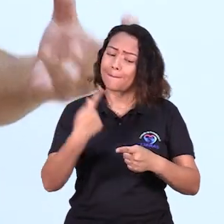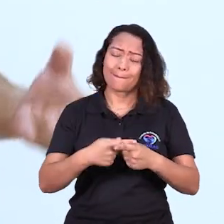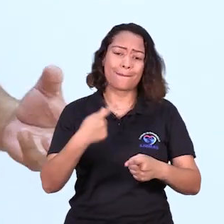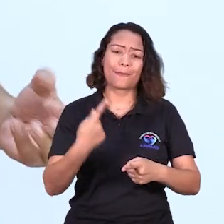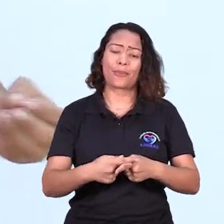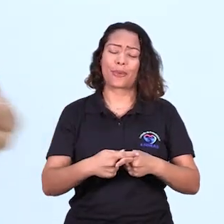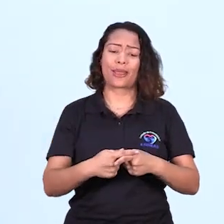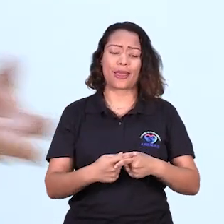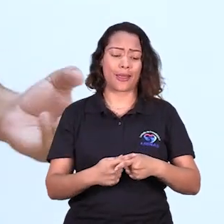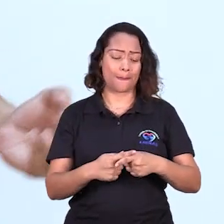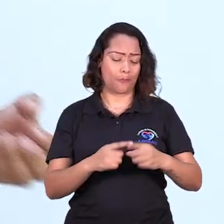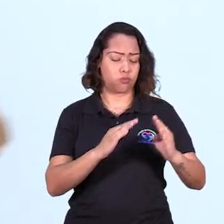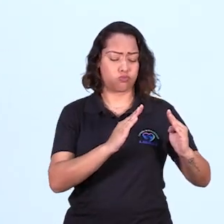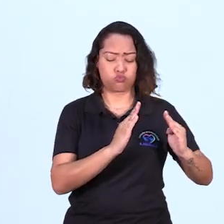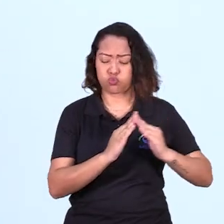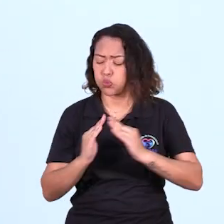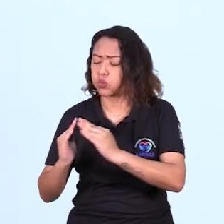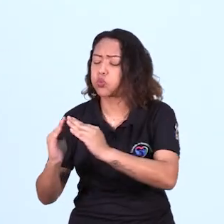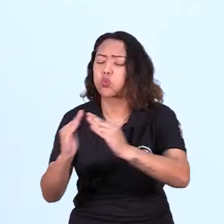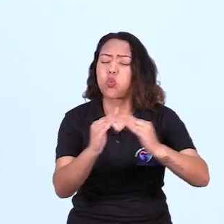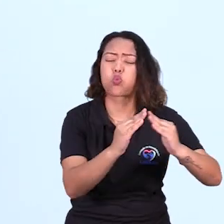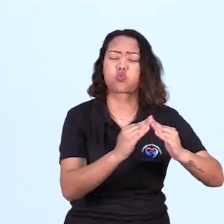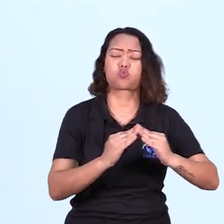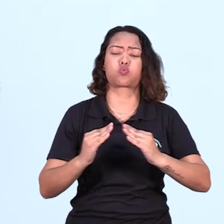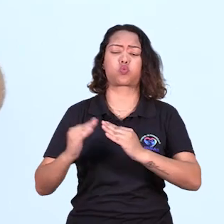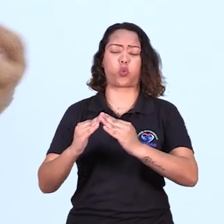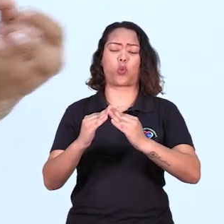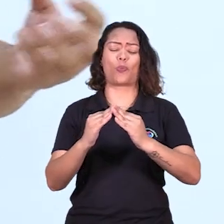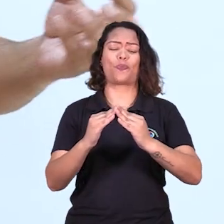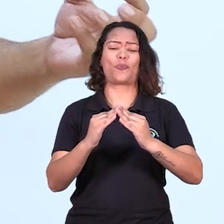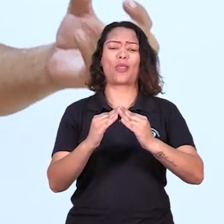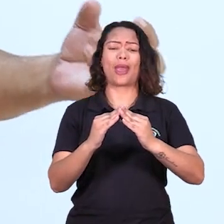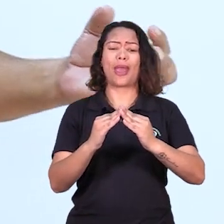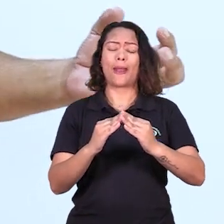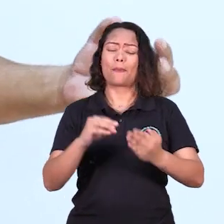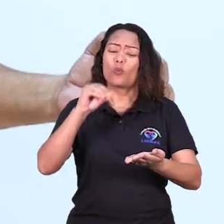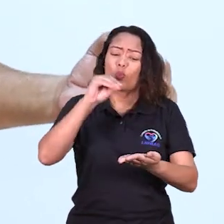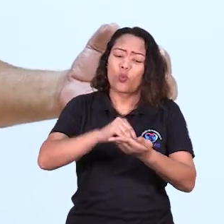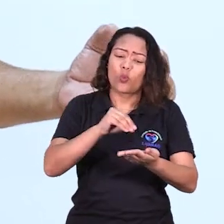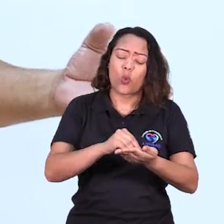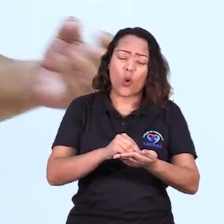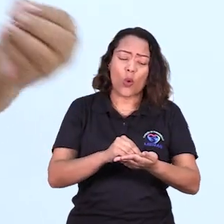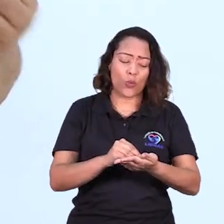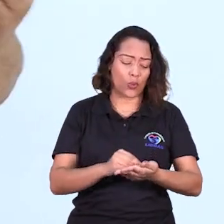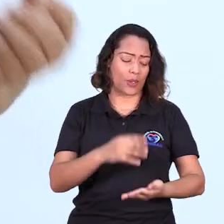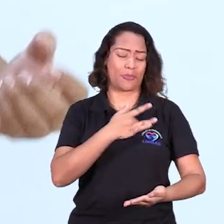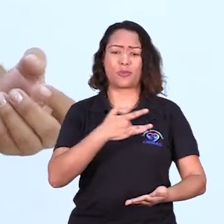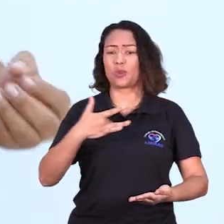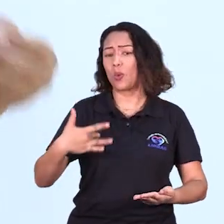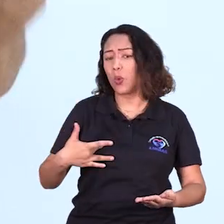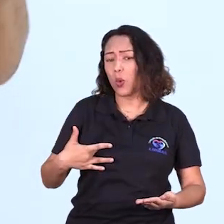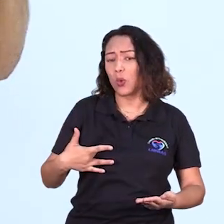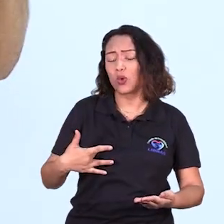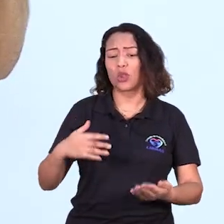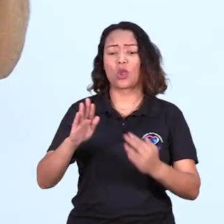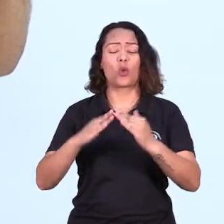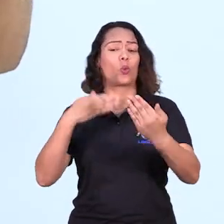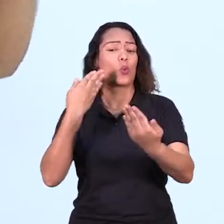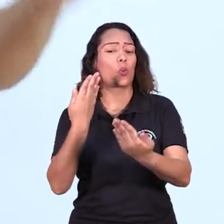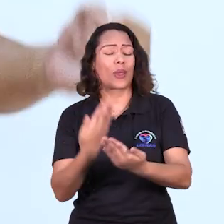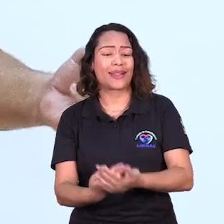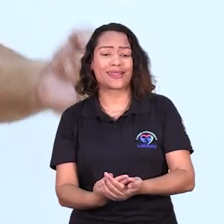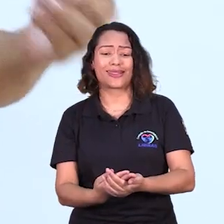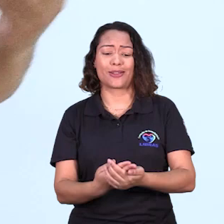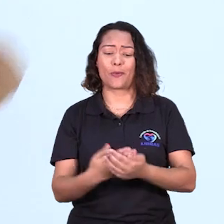nessa região onde ele faz moradia popular. Porque às vezes ele faz um empreendimento muito grande e falta posto de